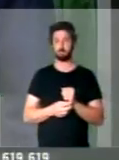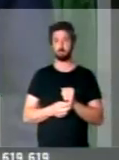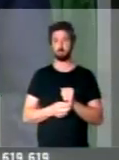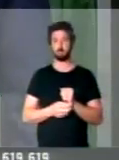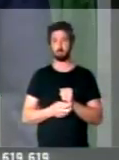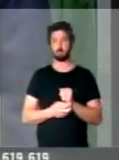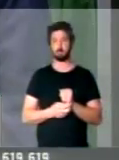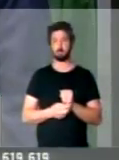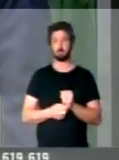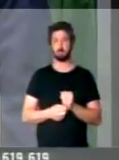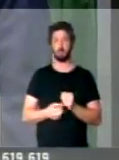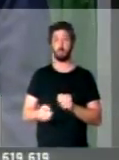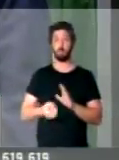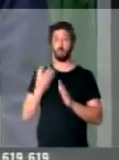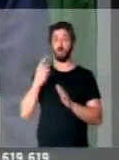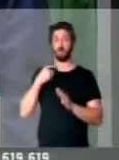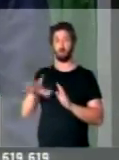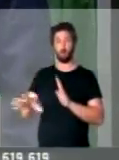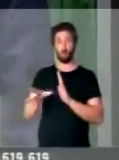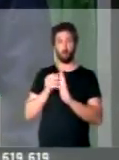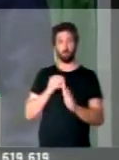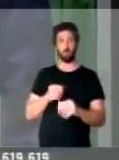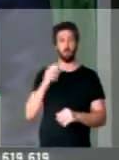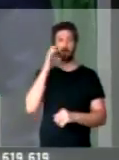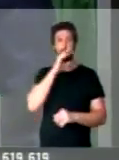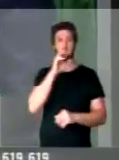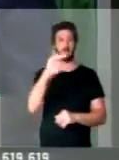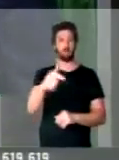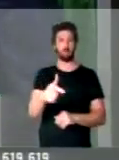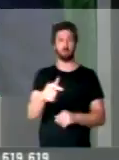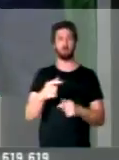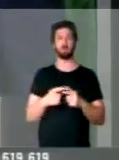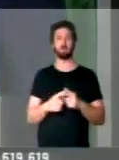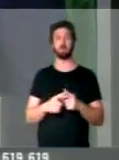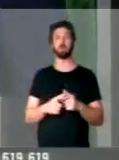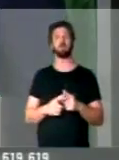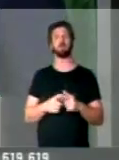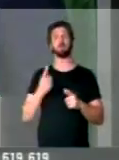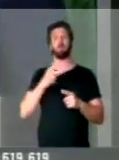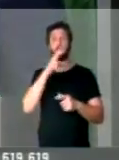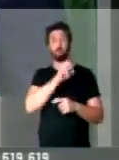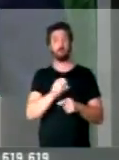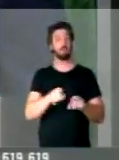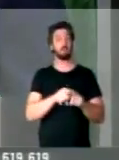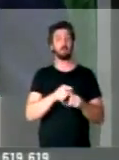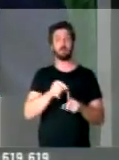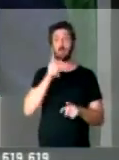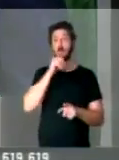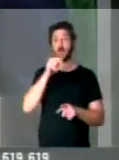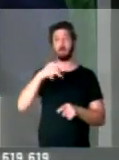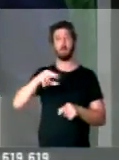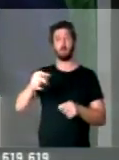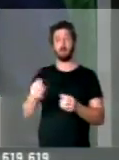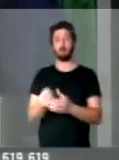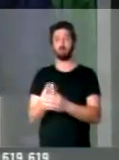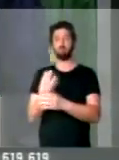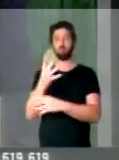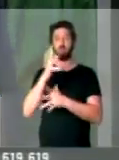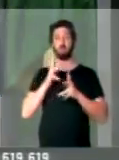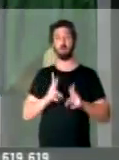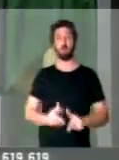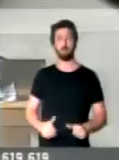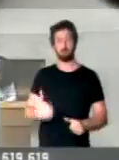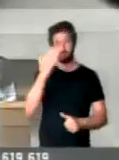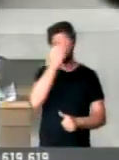repito, poeta, não tenha pressa que aniquilá o verso, nem beba água que não sai da fonte. Muito obrigado.